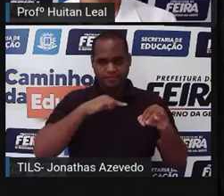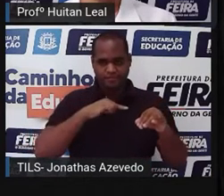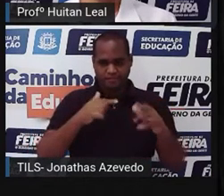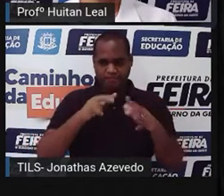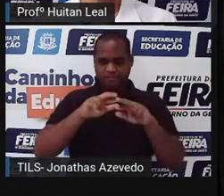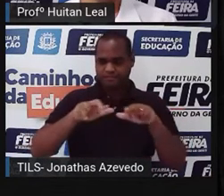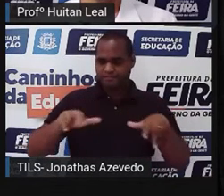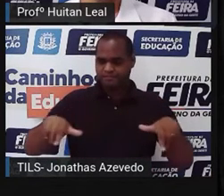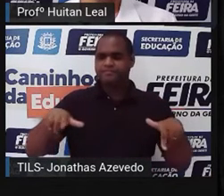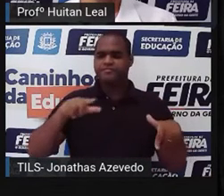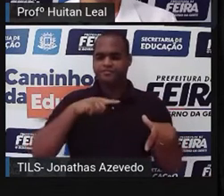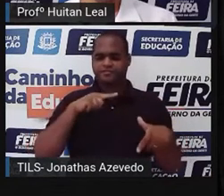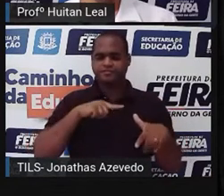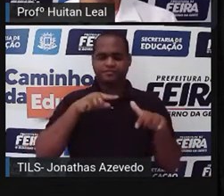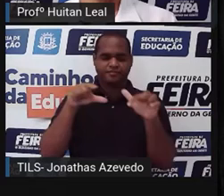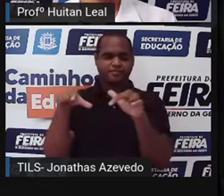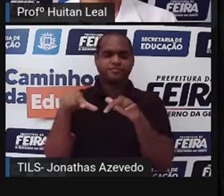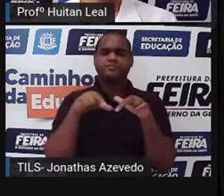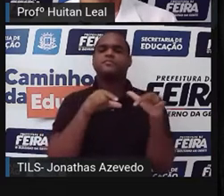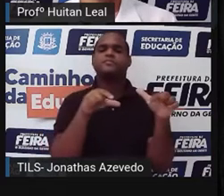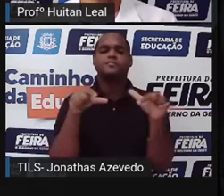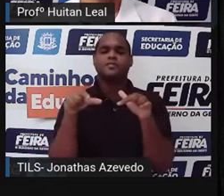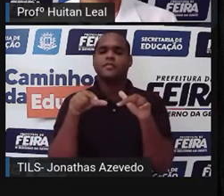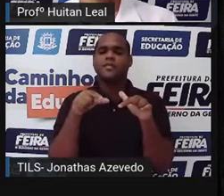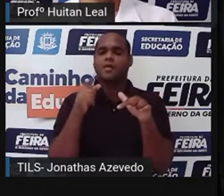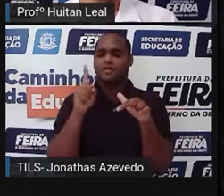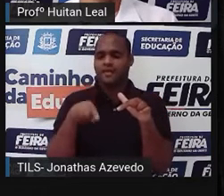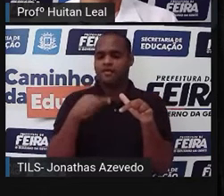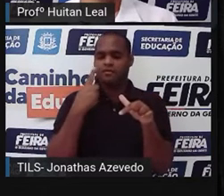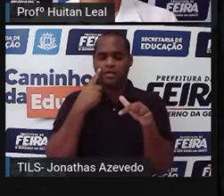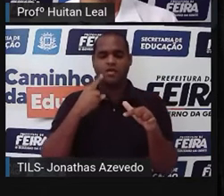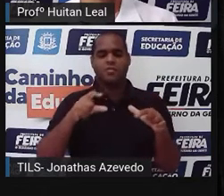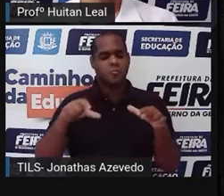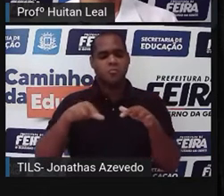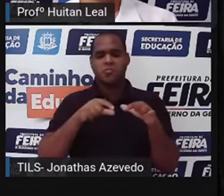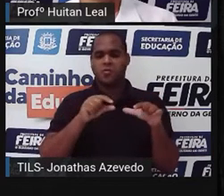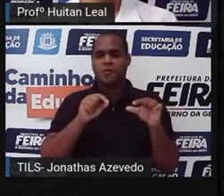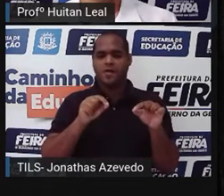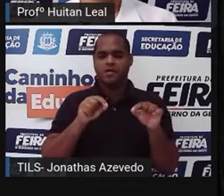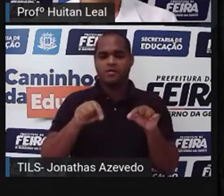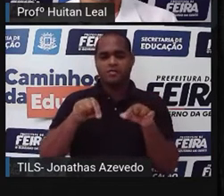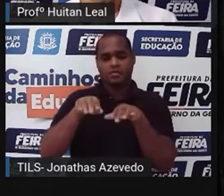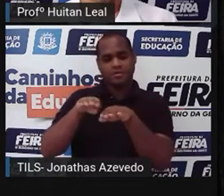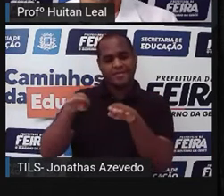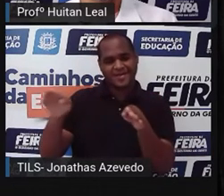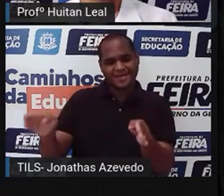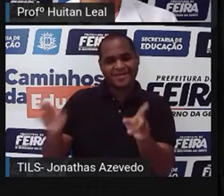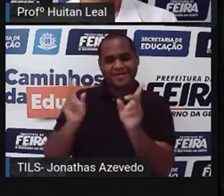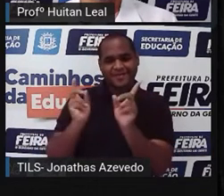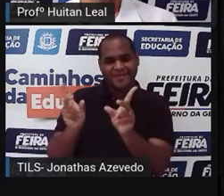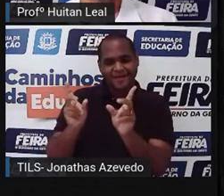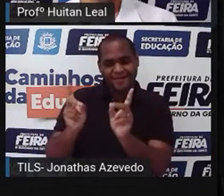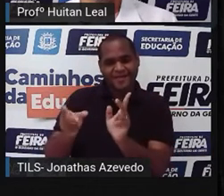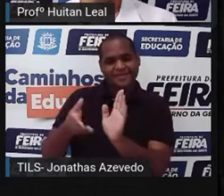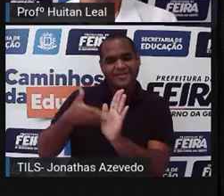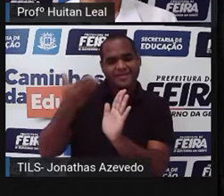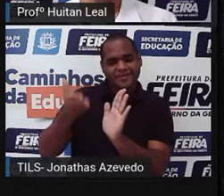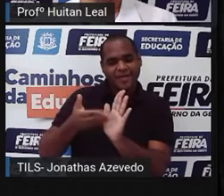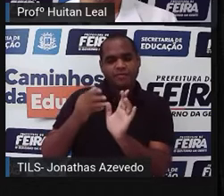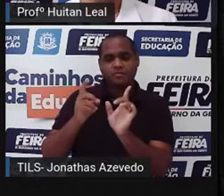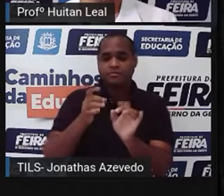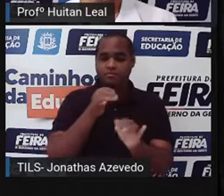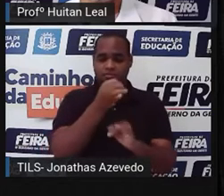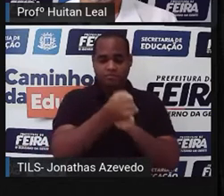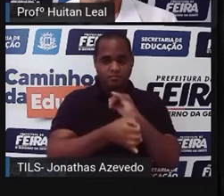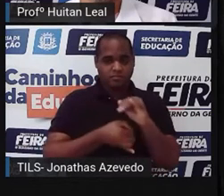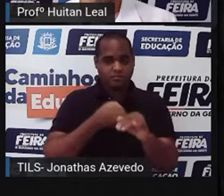é difundida em inúmeros lugares e suportes. Quando eu falo em lugar, por exemplo, a banca de revista é um lugar. A internet a